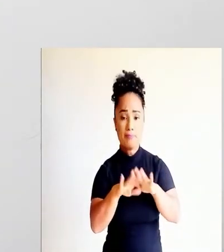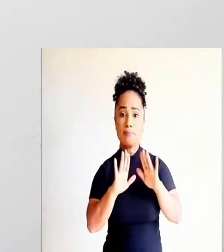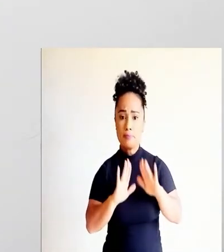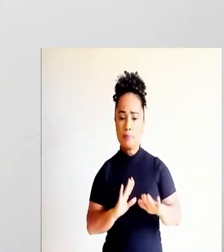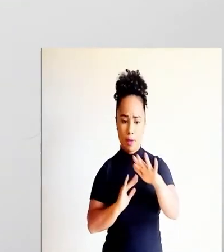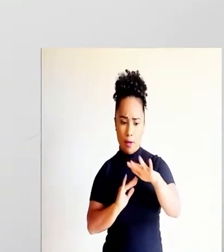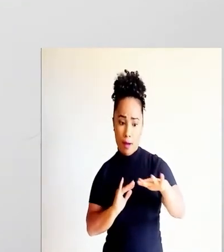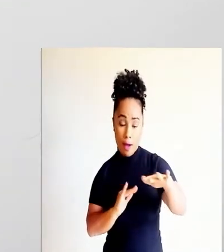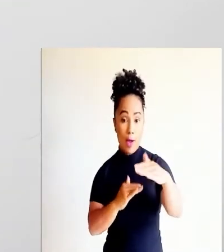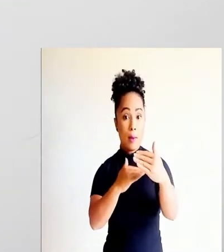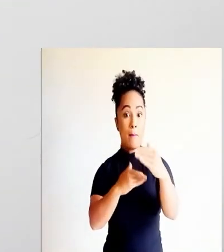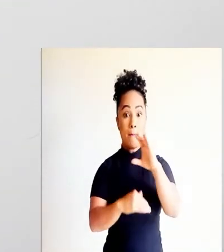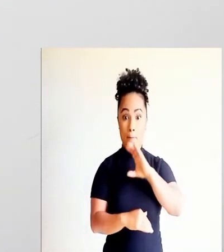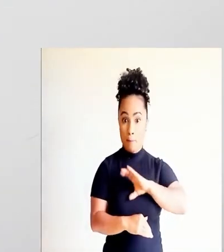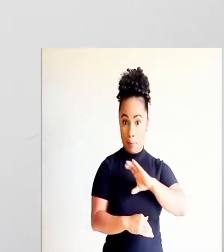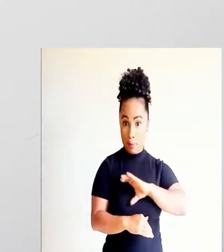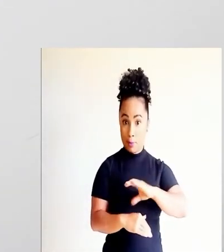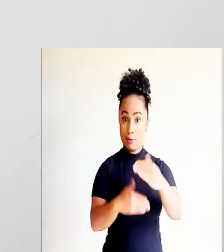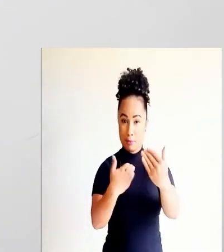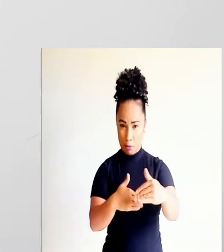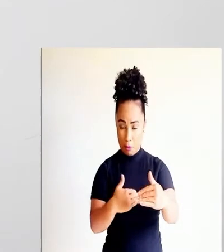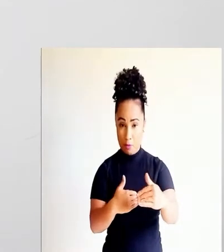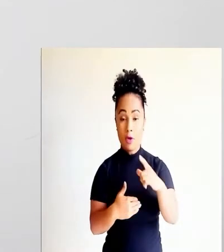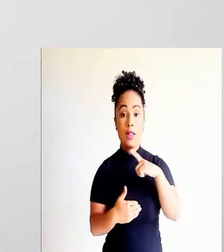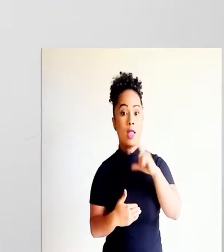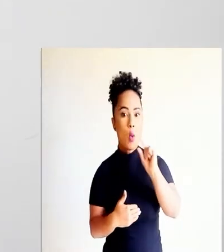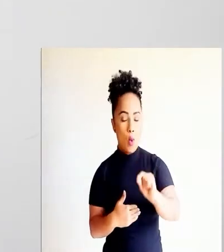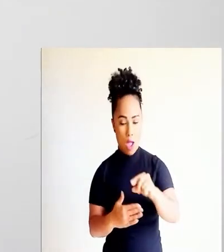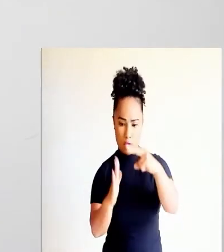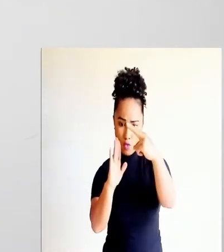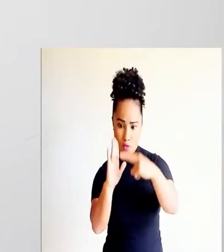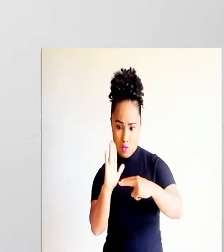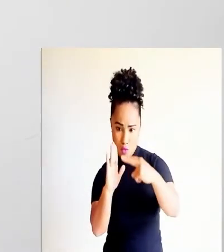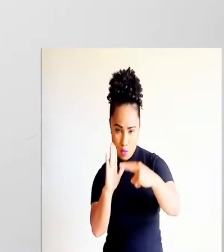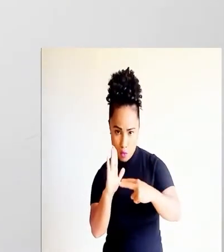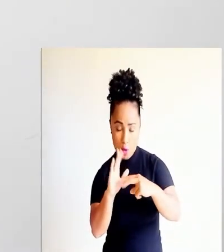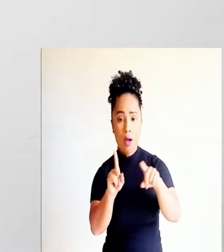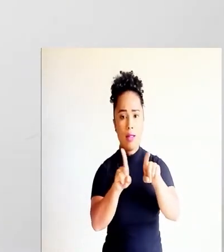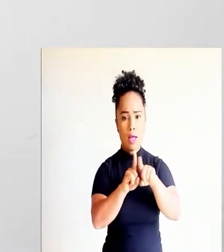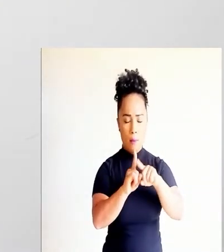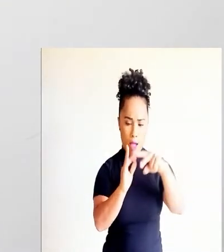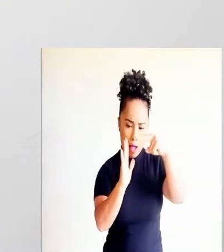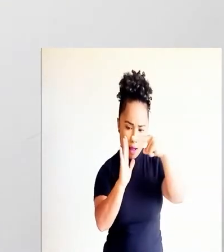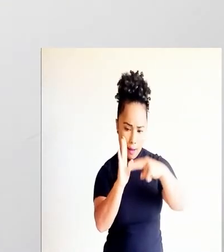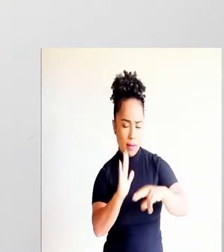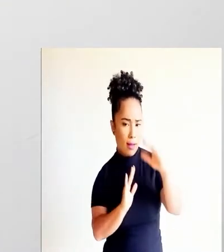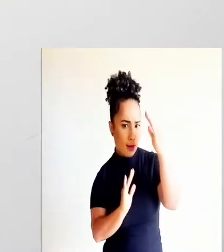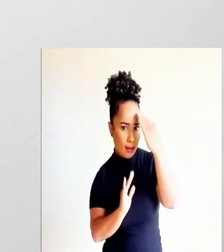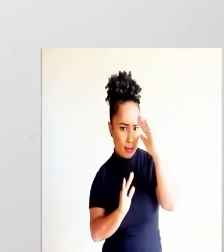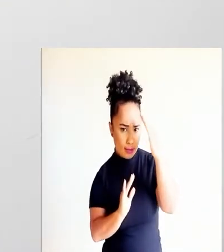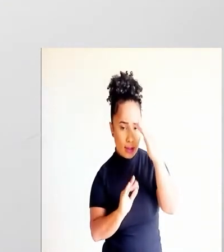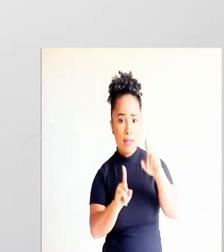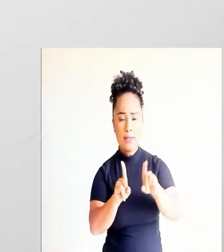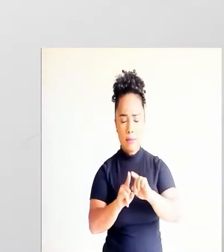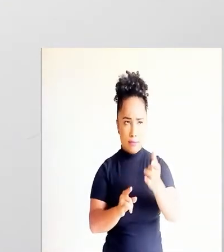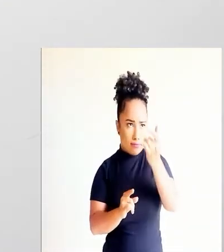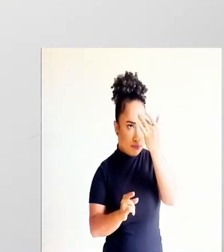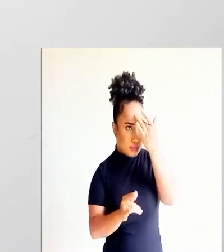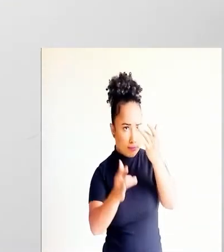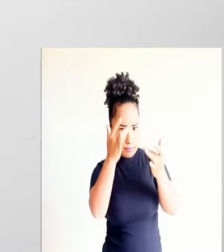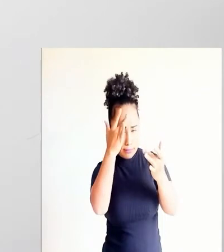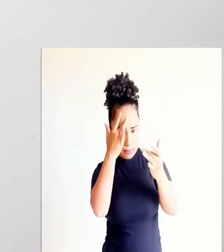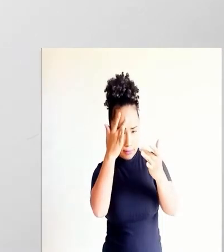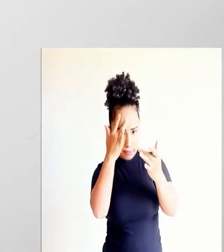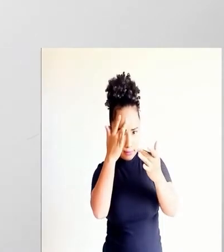leitura, interpretação de texto e fixação de mensagem. Nossa intenção aqui é ajudar você a